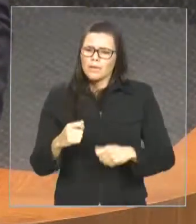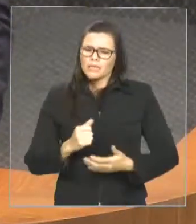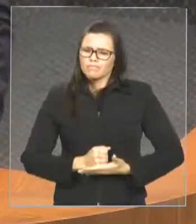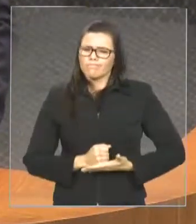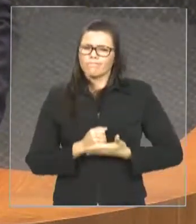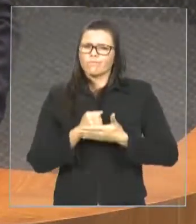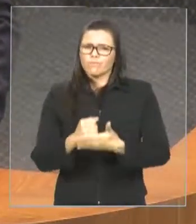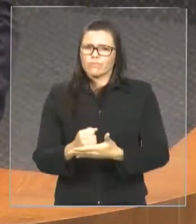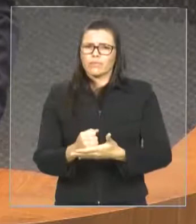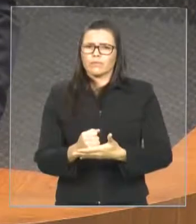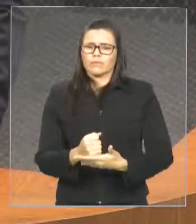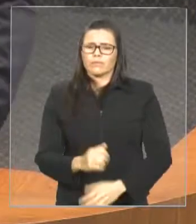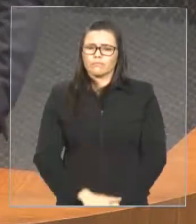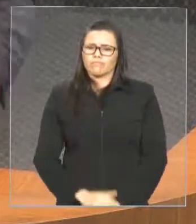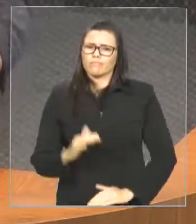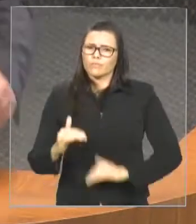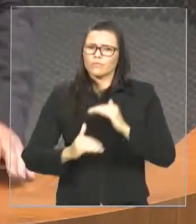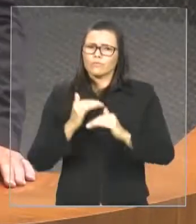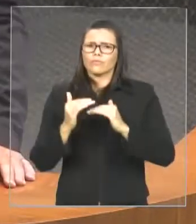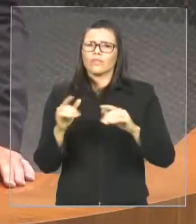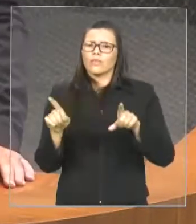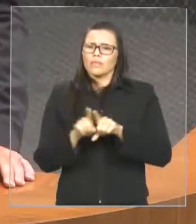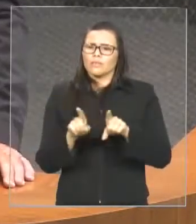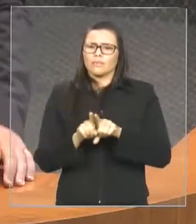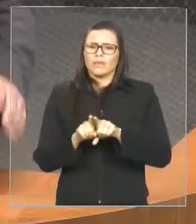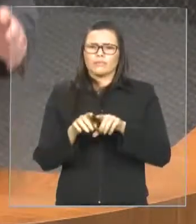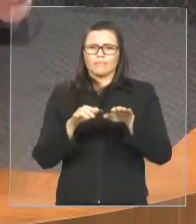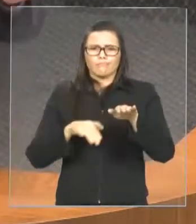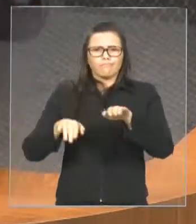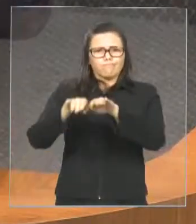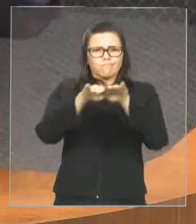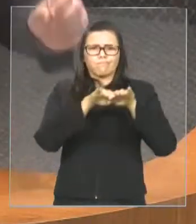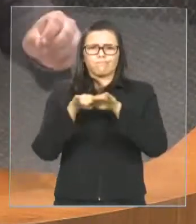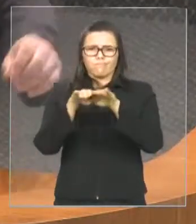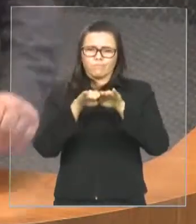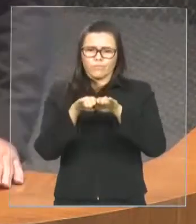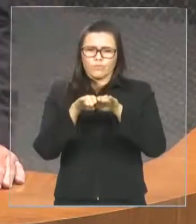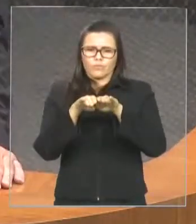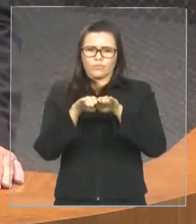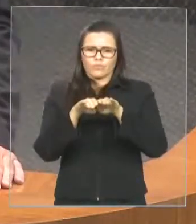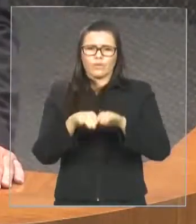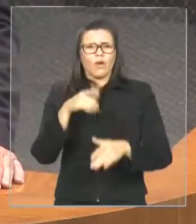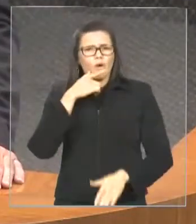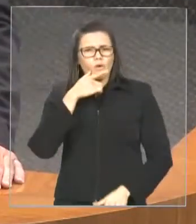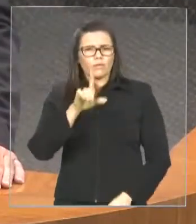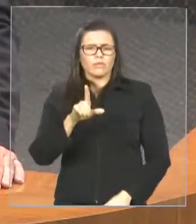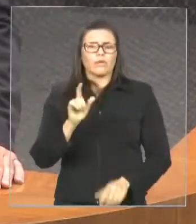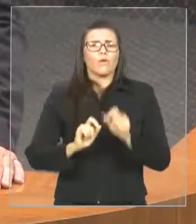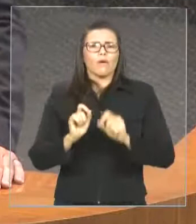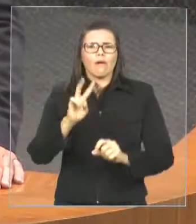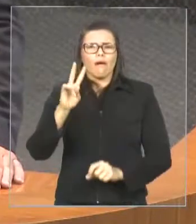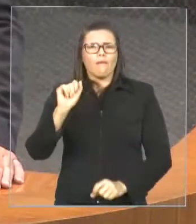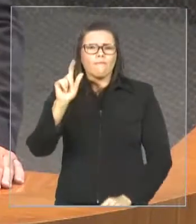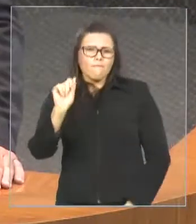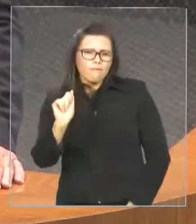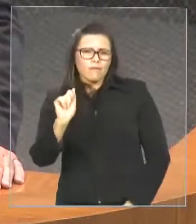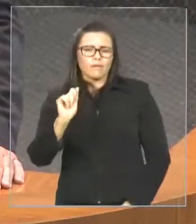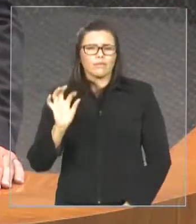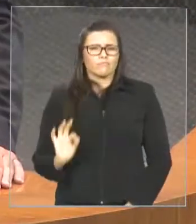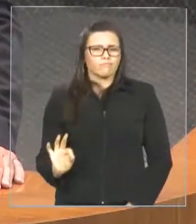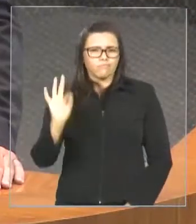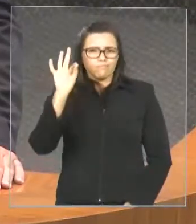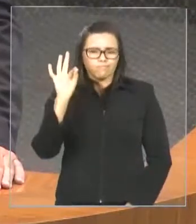numa situação em condições para que egressem na Universidade Federal do Maranhão